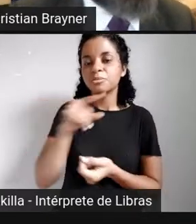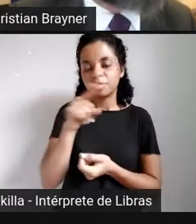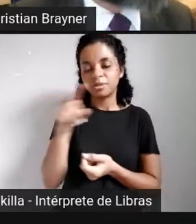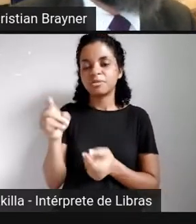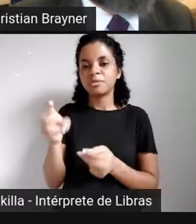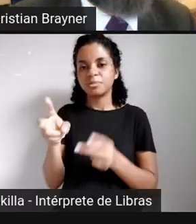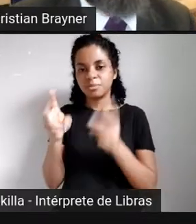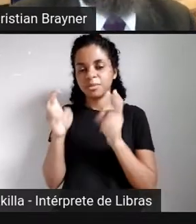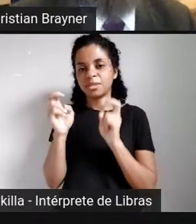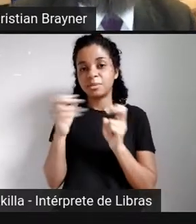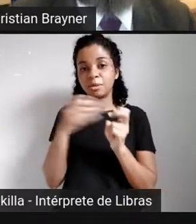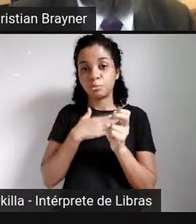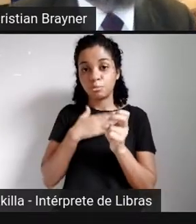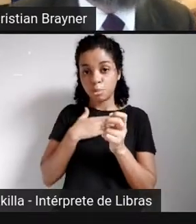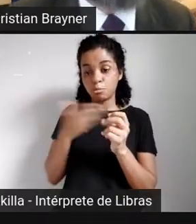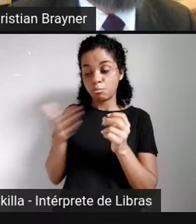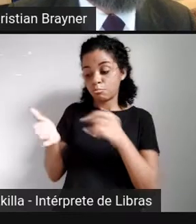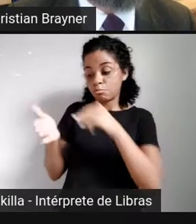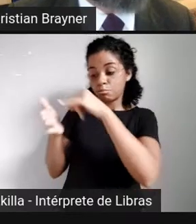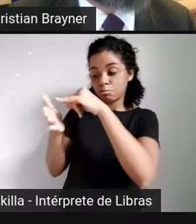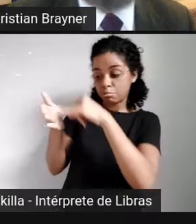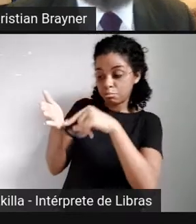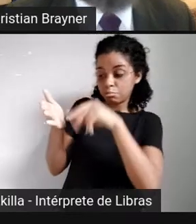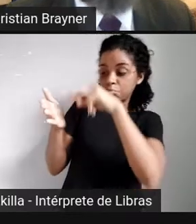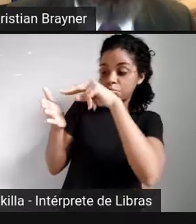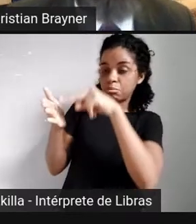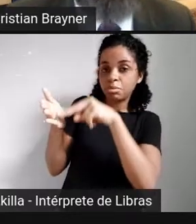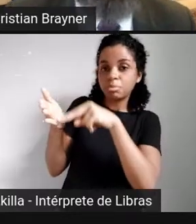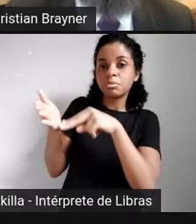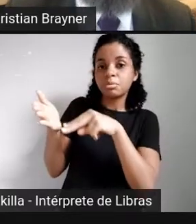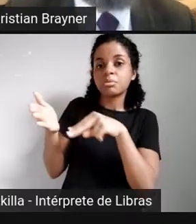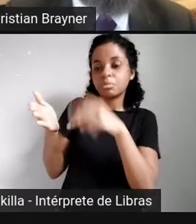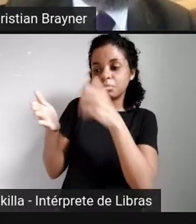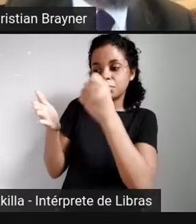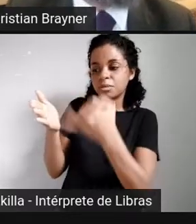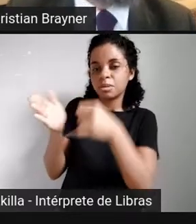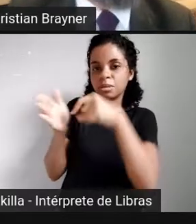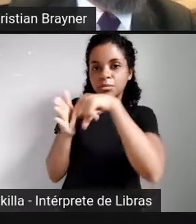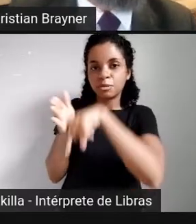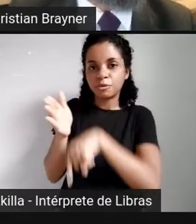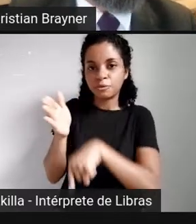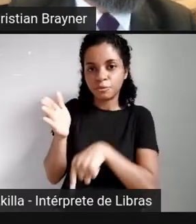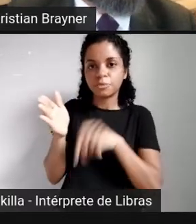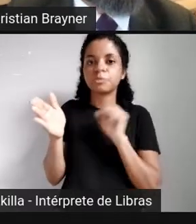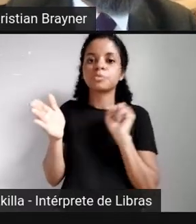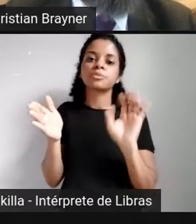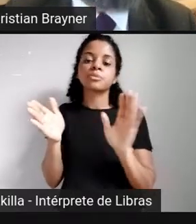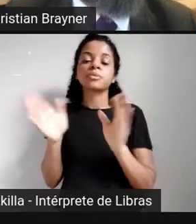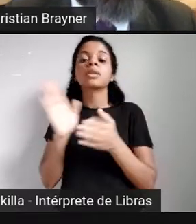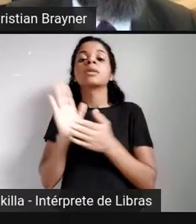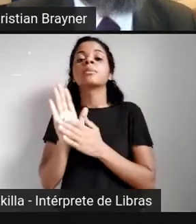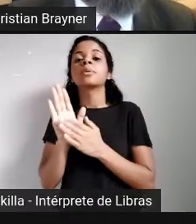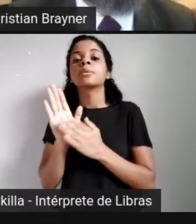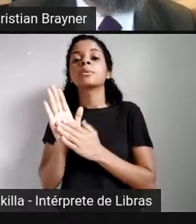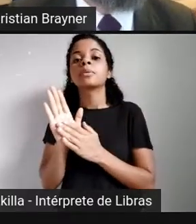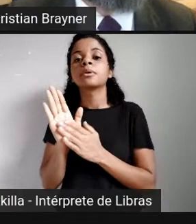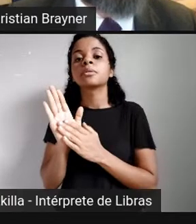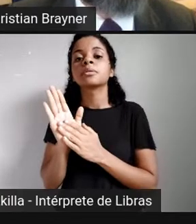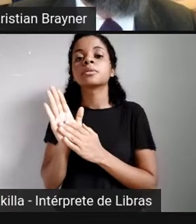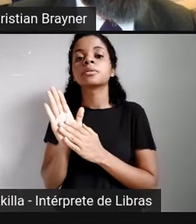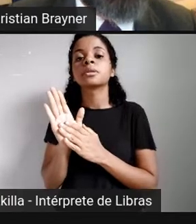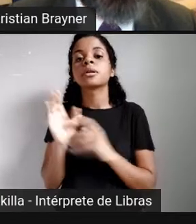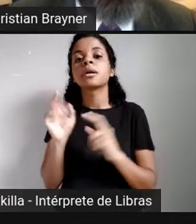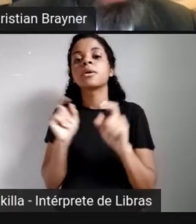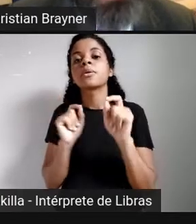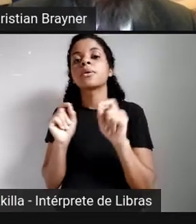debruçar sobre essa perspectiva, e ano que vem o livro, mas a minha proposta, a partir, à luz,